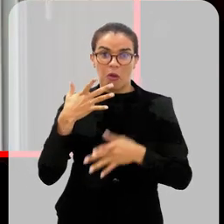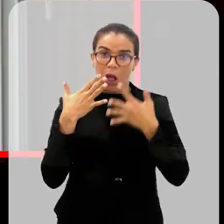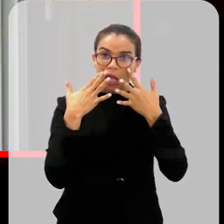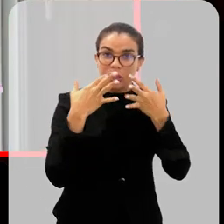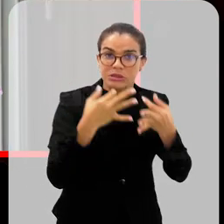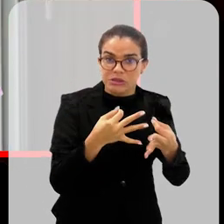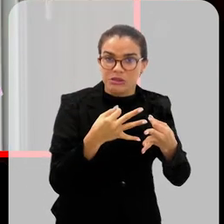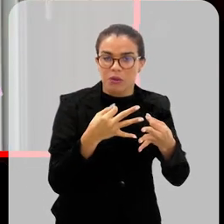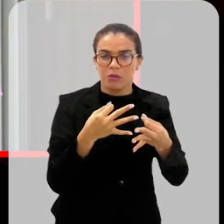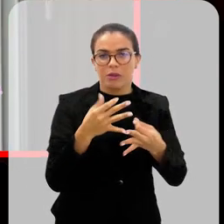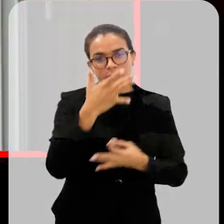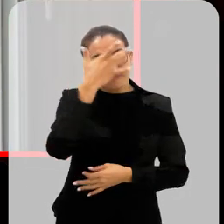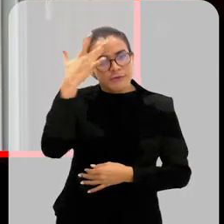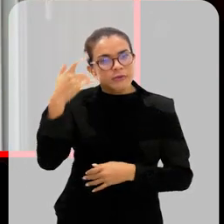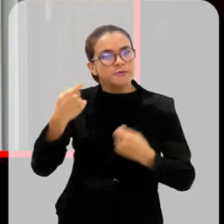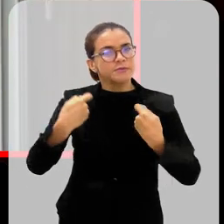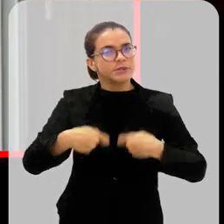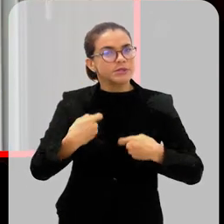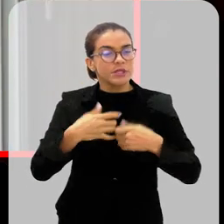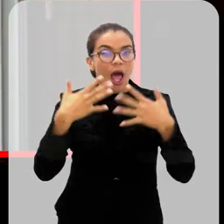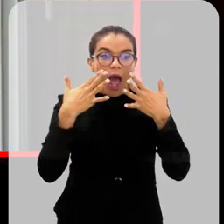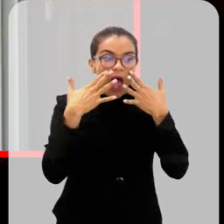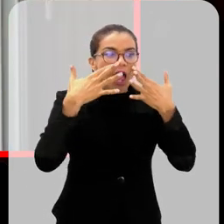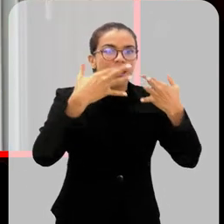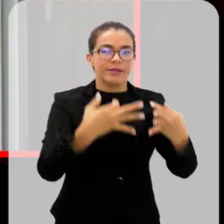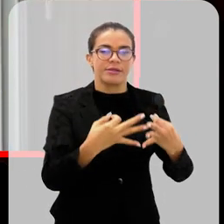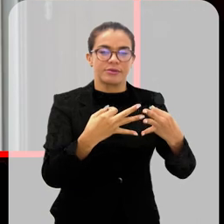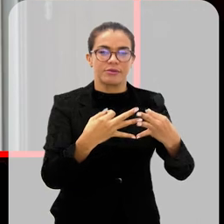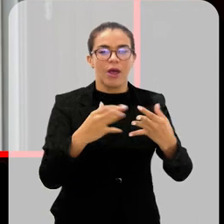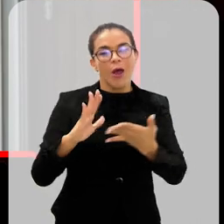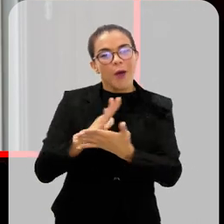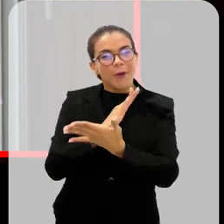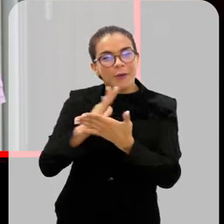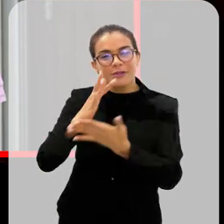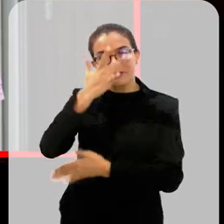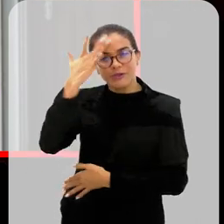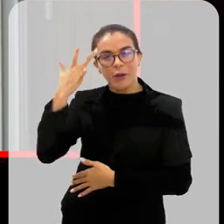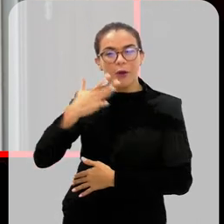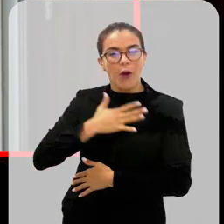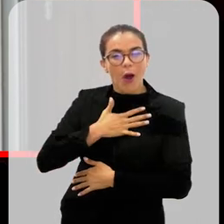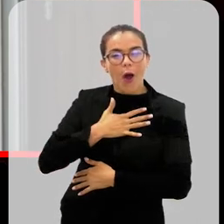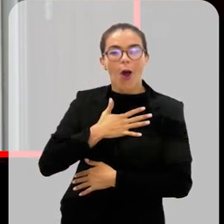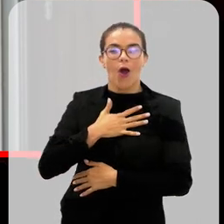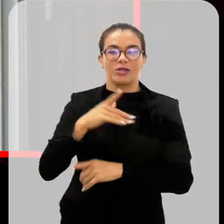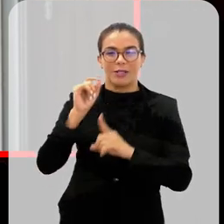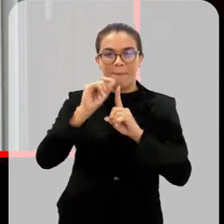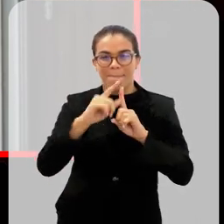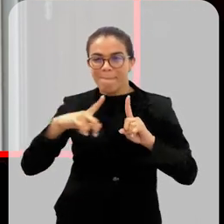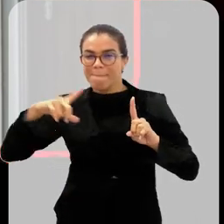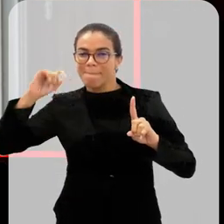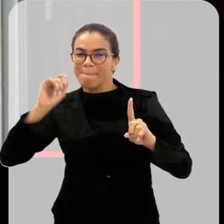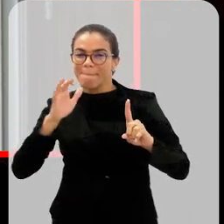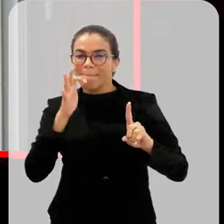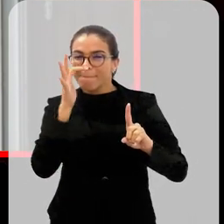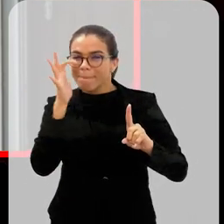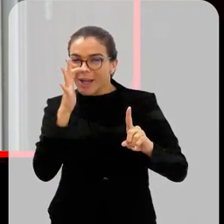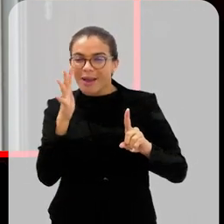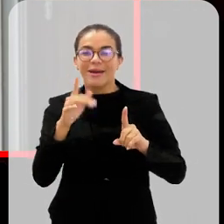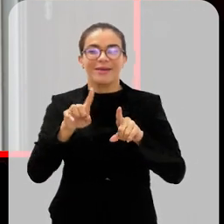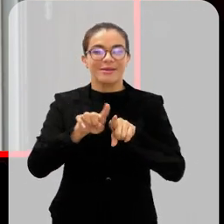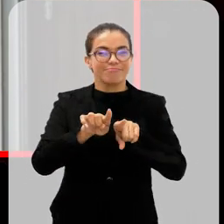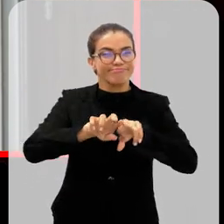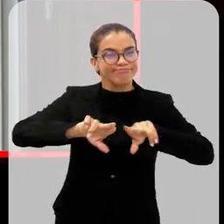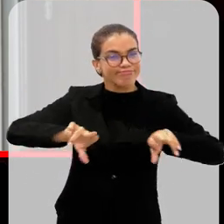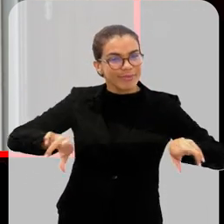para isso. Ou seja, as pessoas precisam ficar mais atentas. Aquelas que gostam de ter as plantas em casa, devem colocar